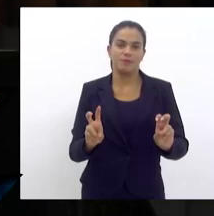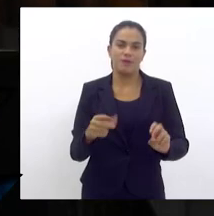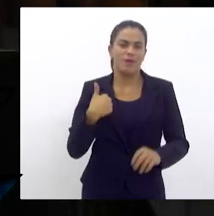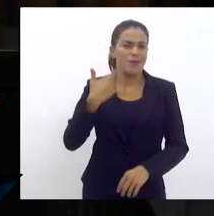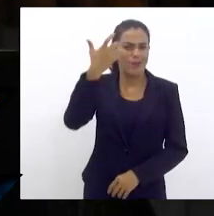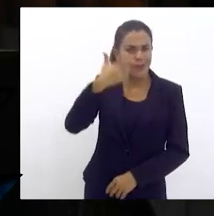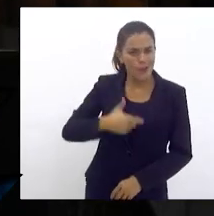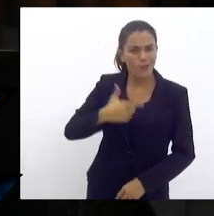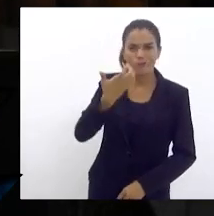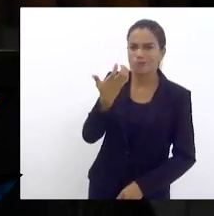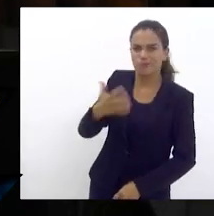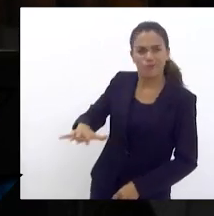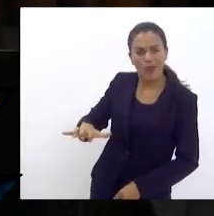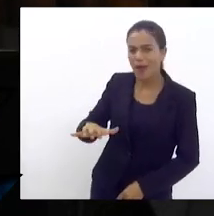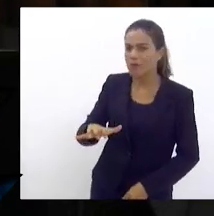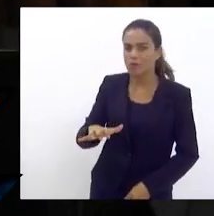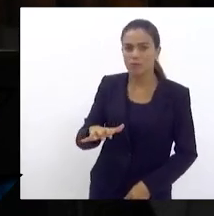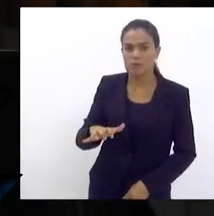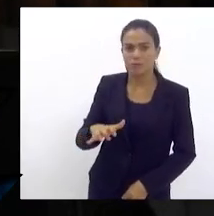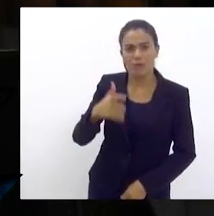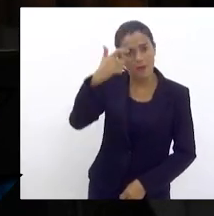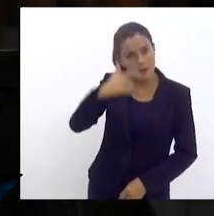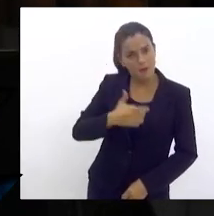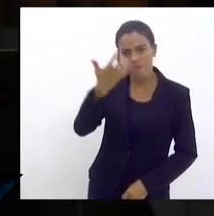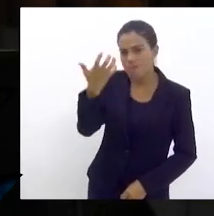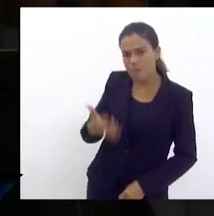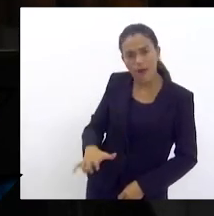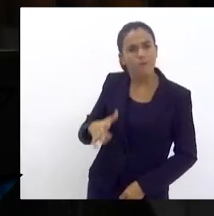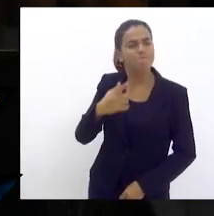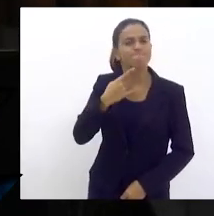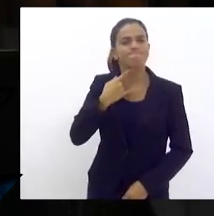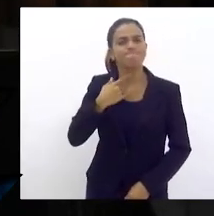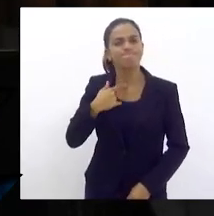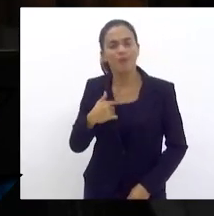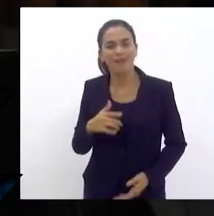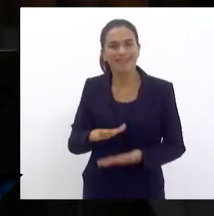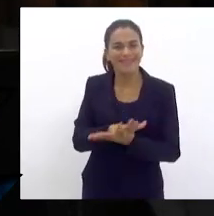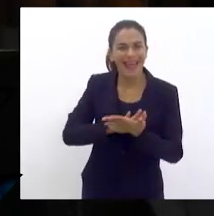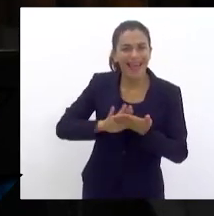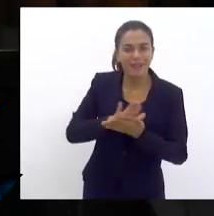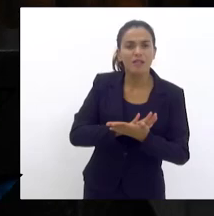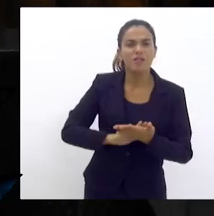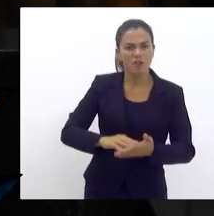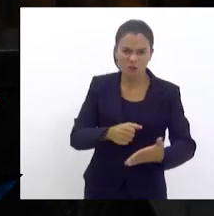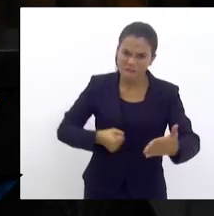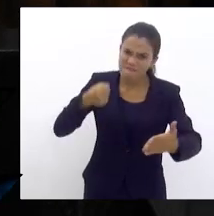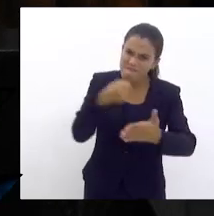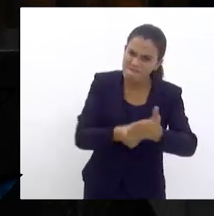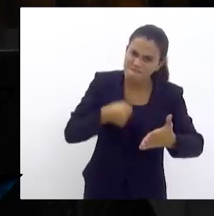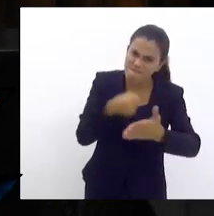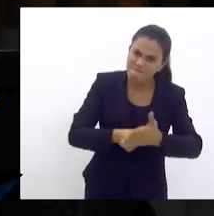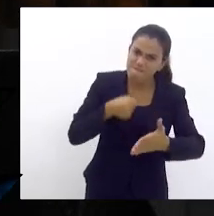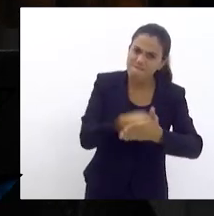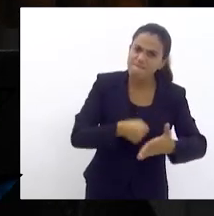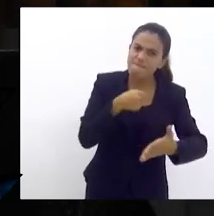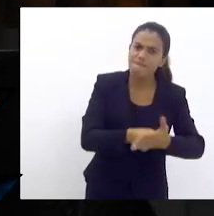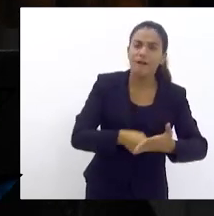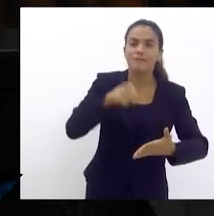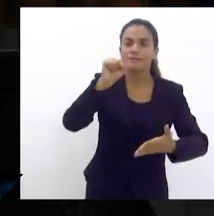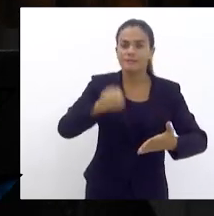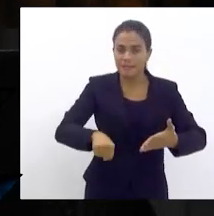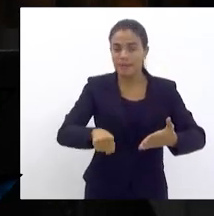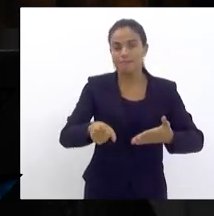quero, não quero, não desejo e lutarei muito, senhor presidente, para que as